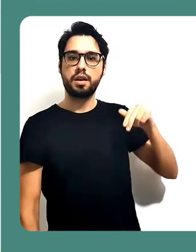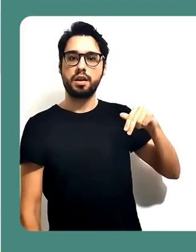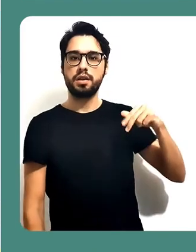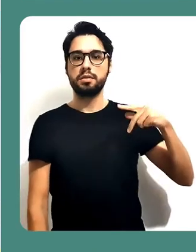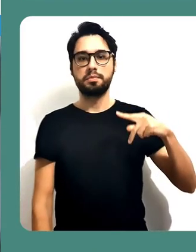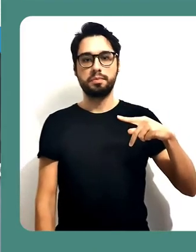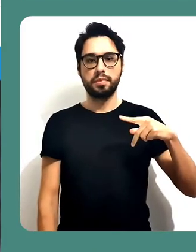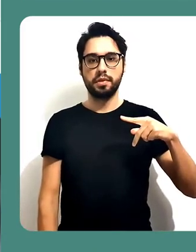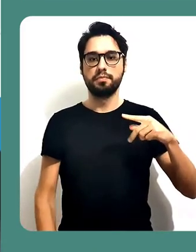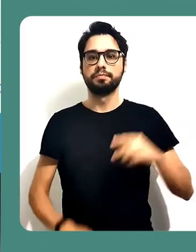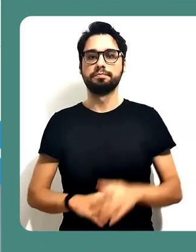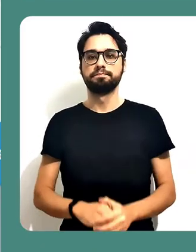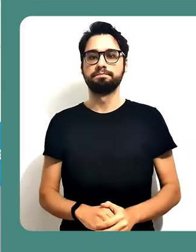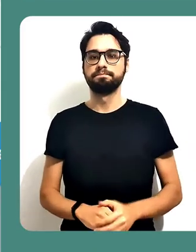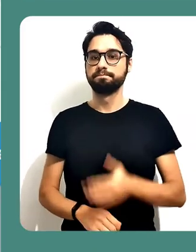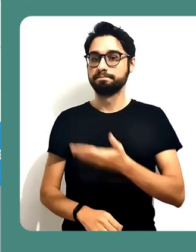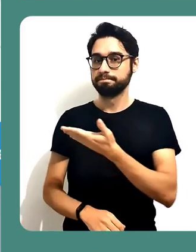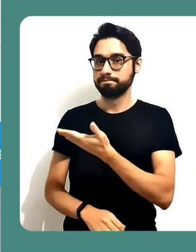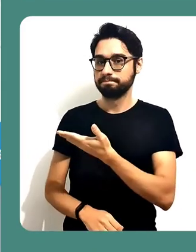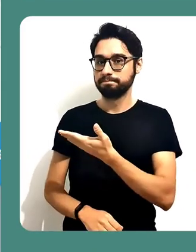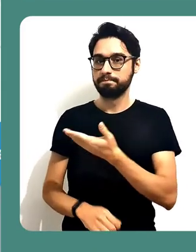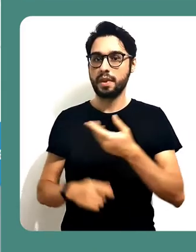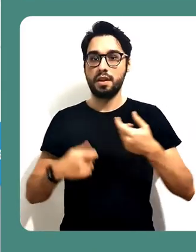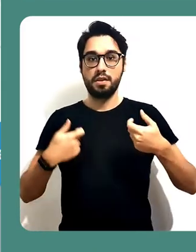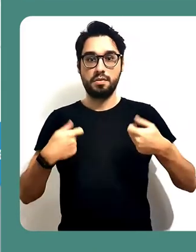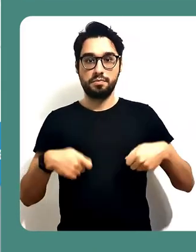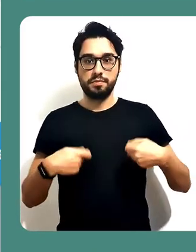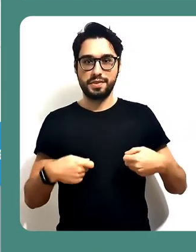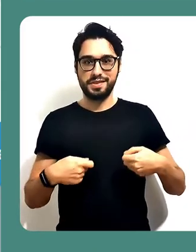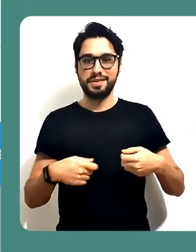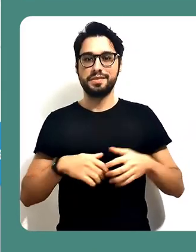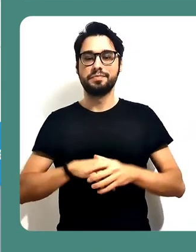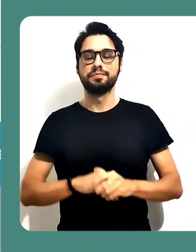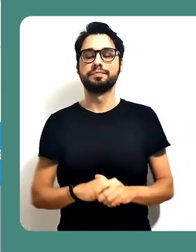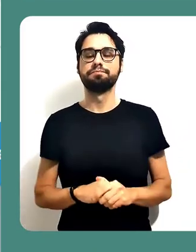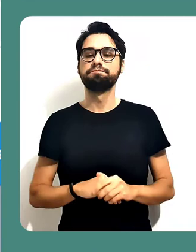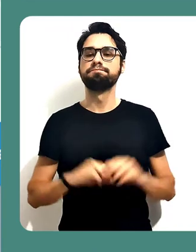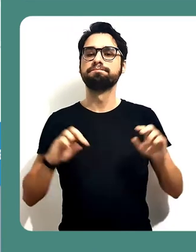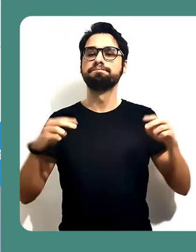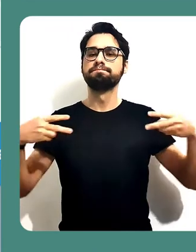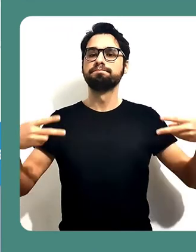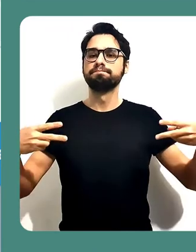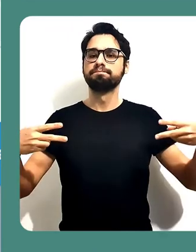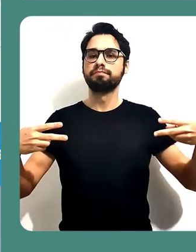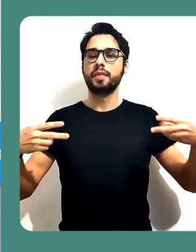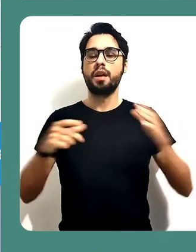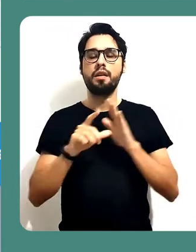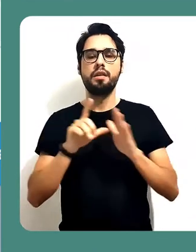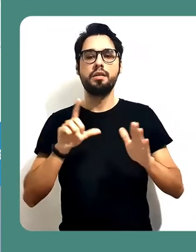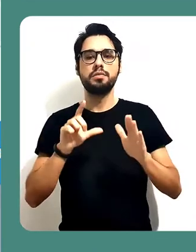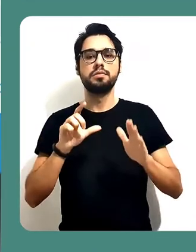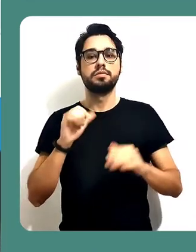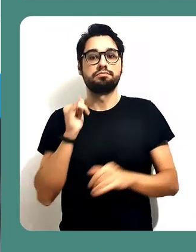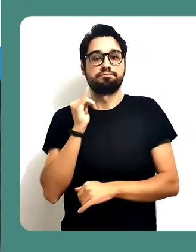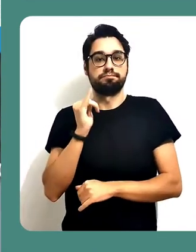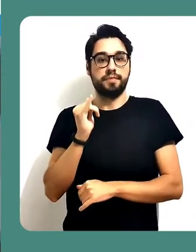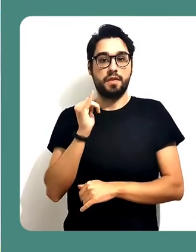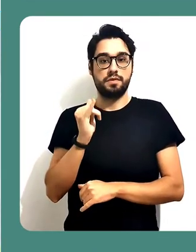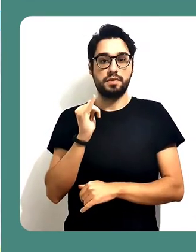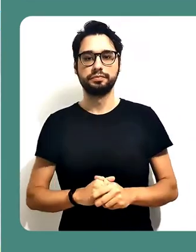da RNP. Você precisa digitar no seu navegador o endereço conferenciaweb.rnp